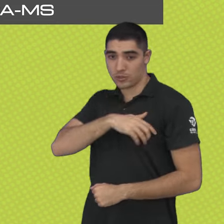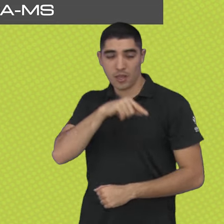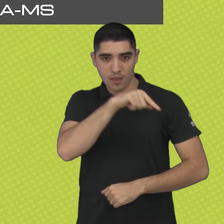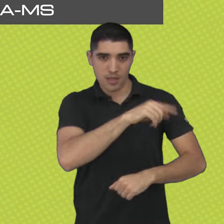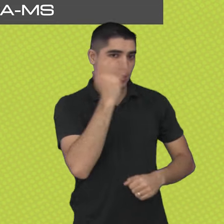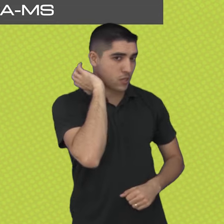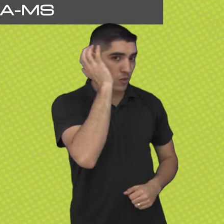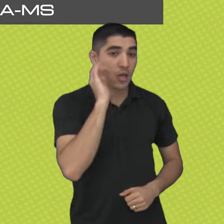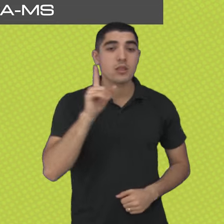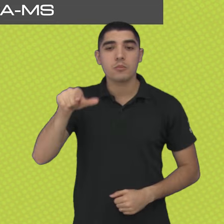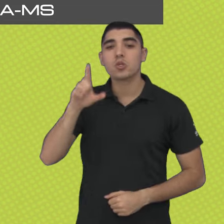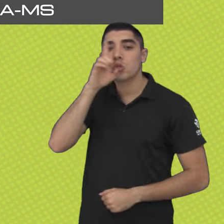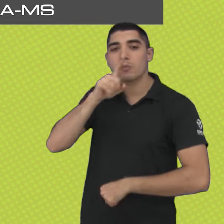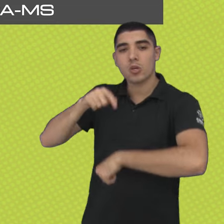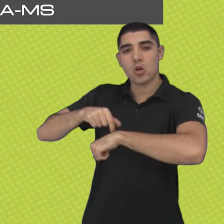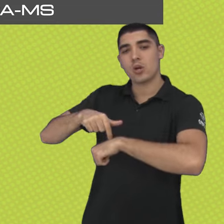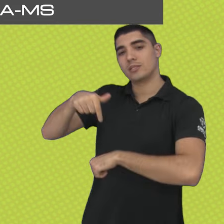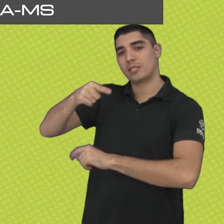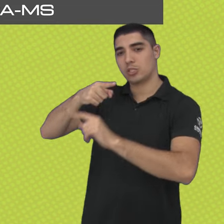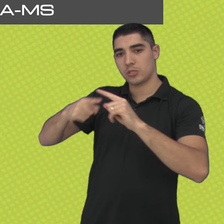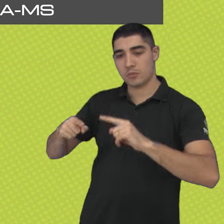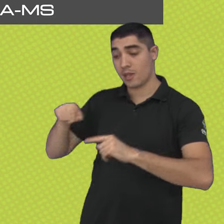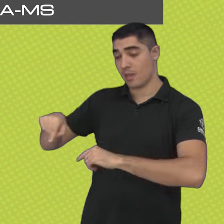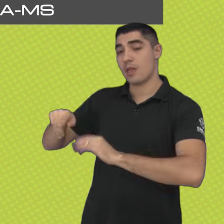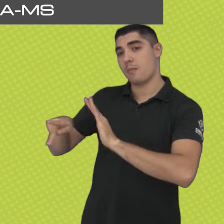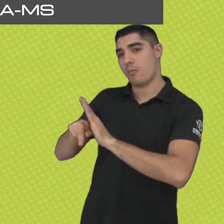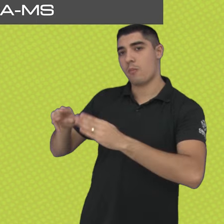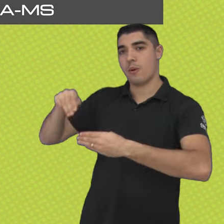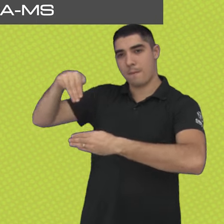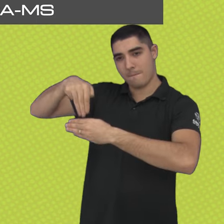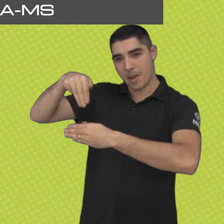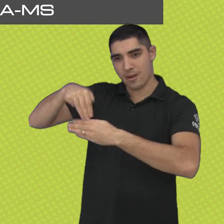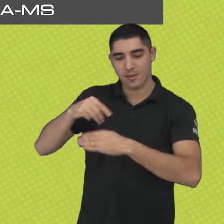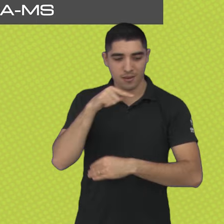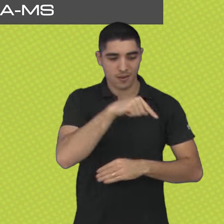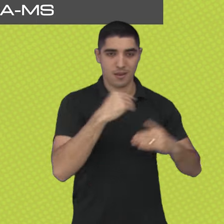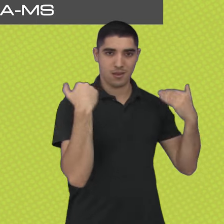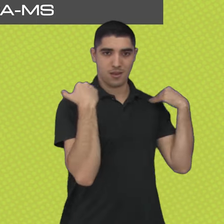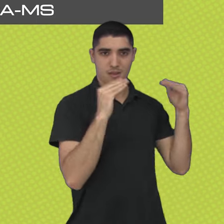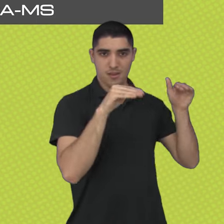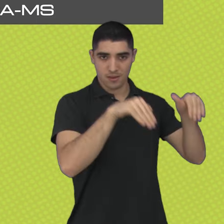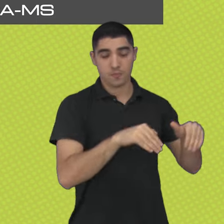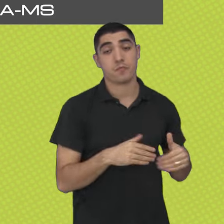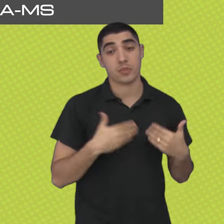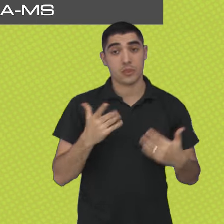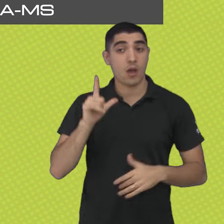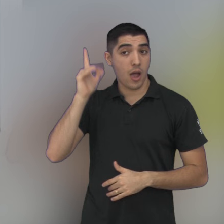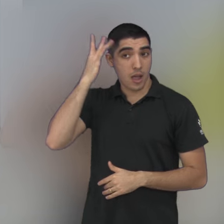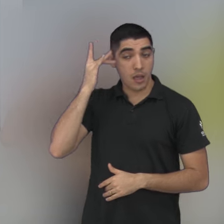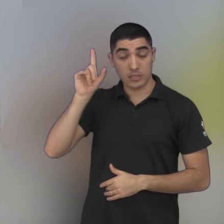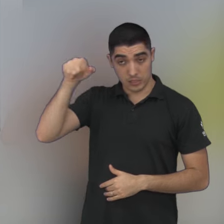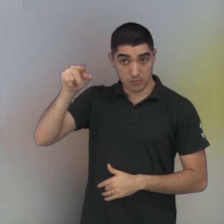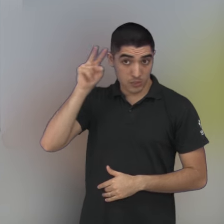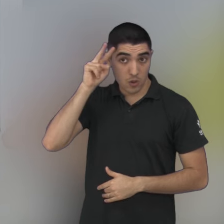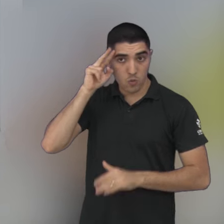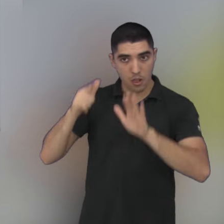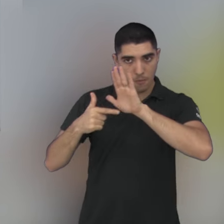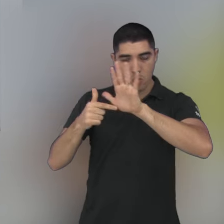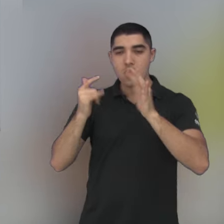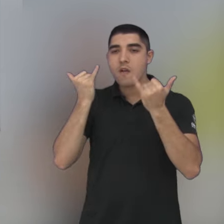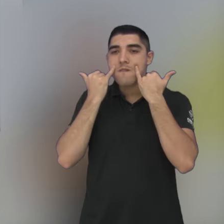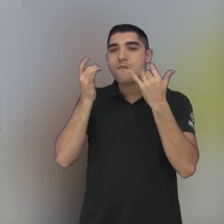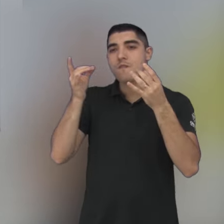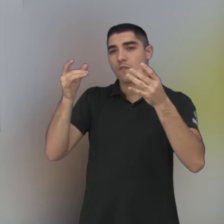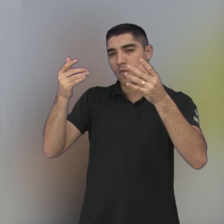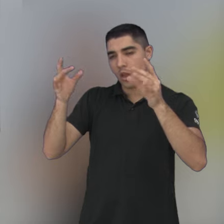complemento da rodada é domingo, 19h30, Maringá e Costa Rica. A gente vai trazer todos os detalhes para você desta rodada. E, claro,